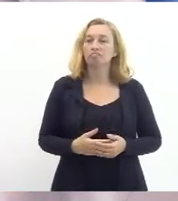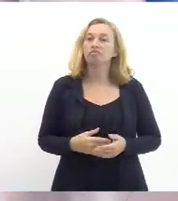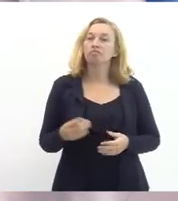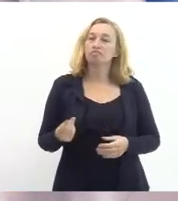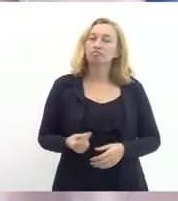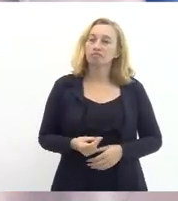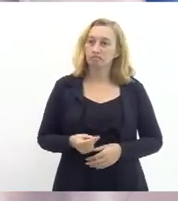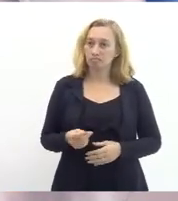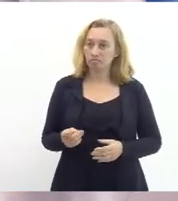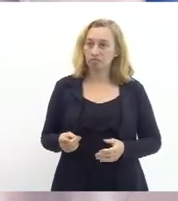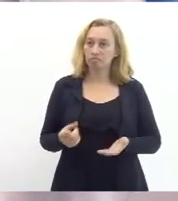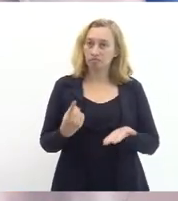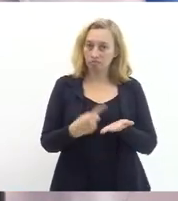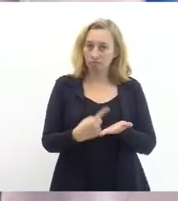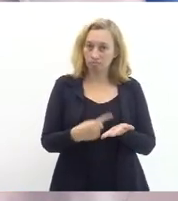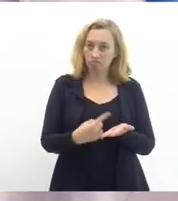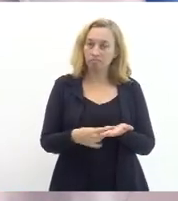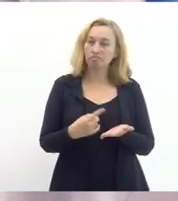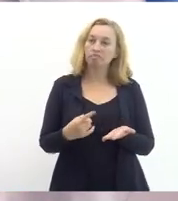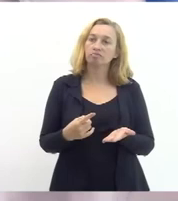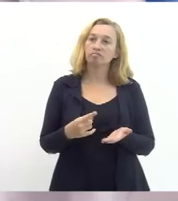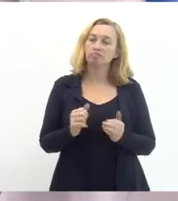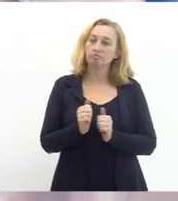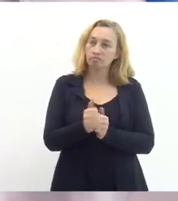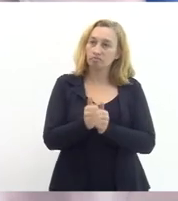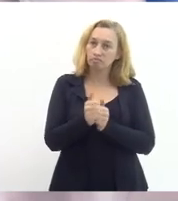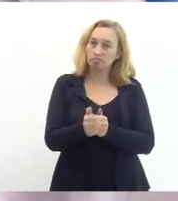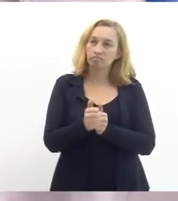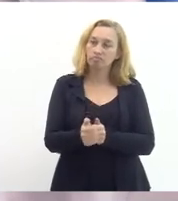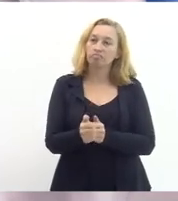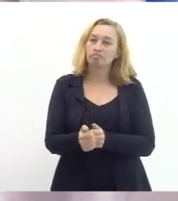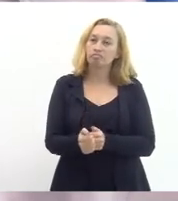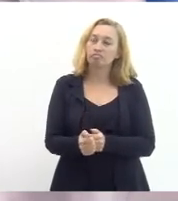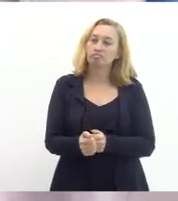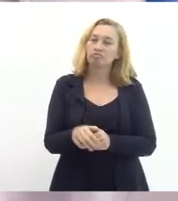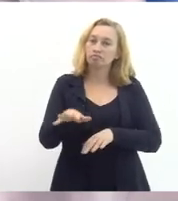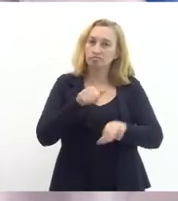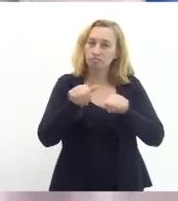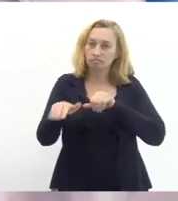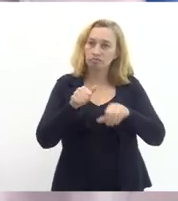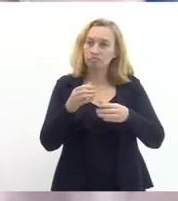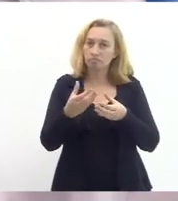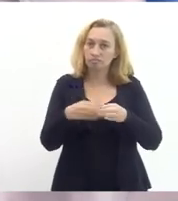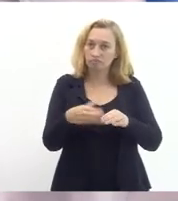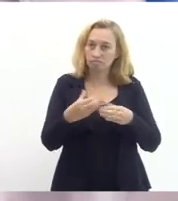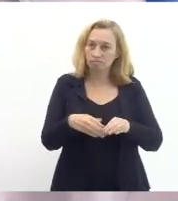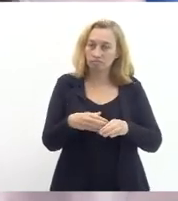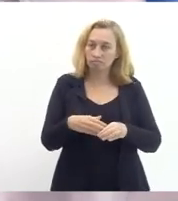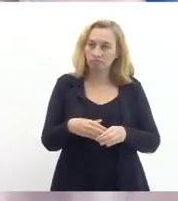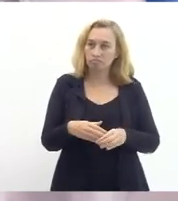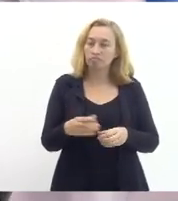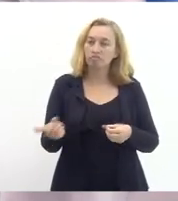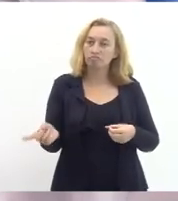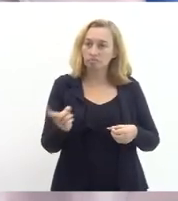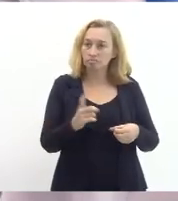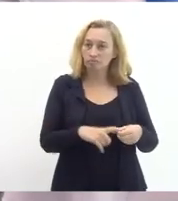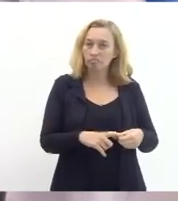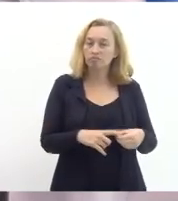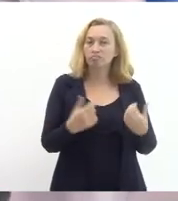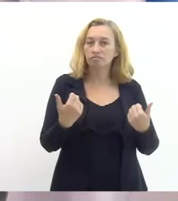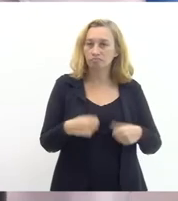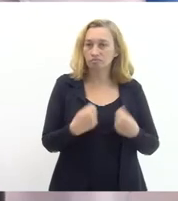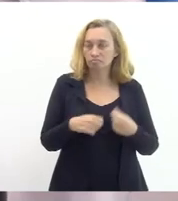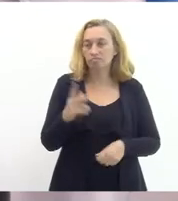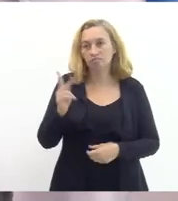agenda de monitoramento de acompanhamento para que a gente tenha a convocação desses concursados a reposição das carências